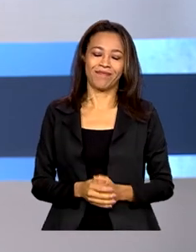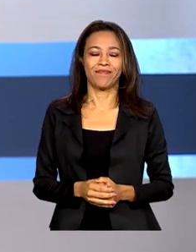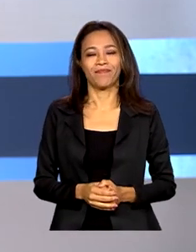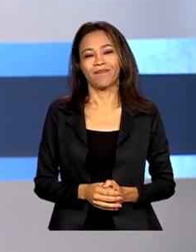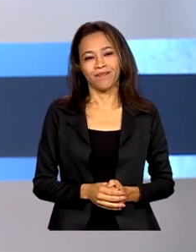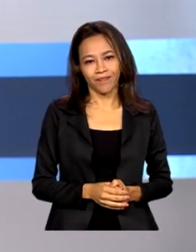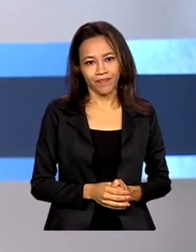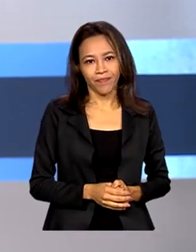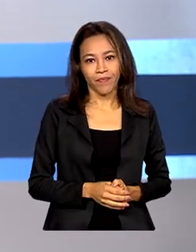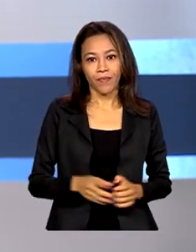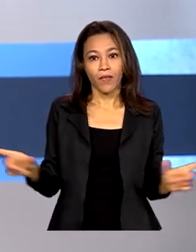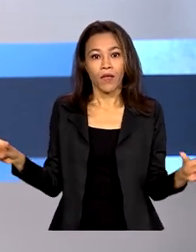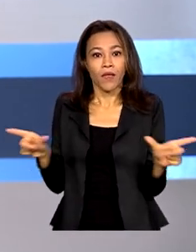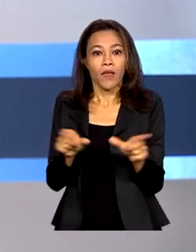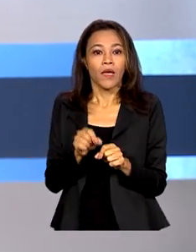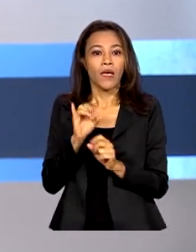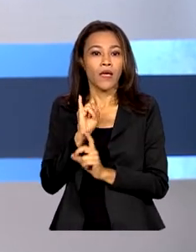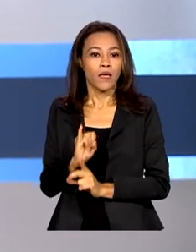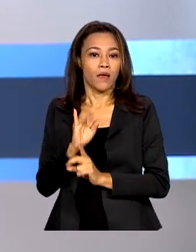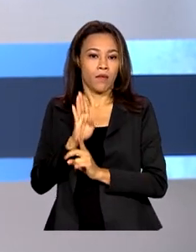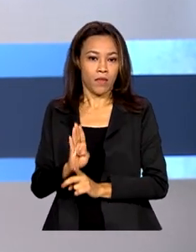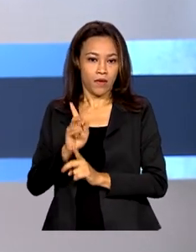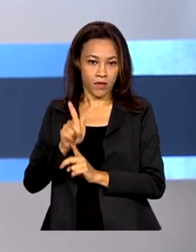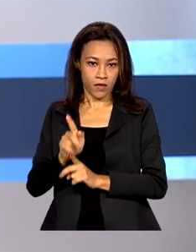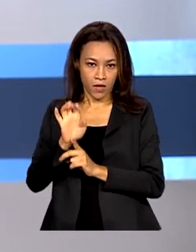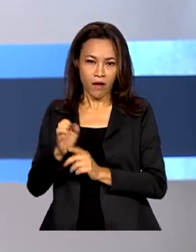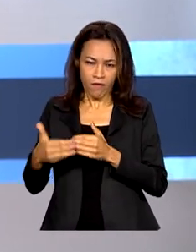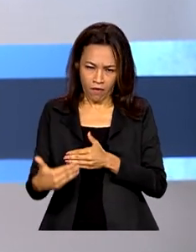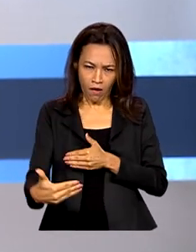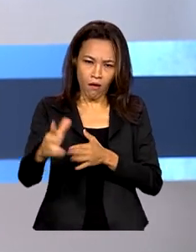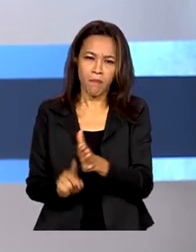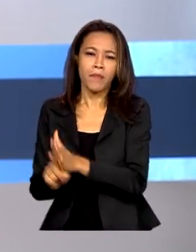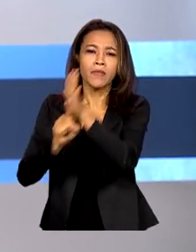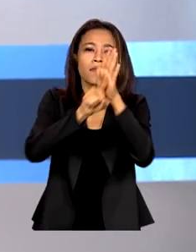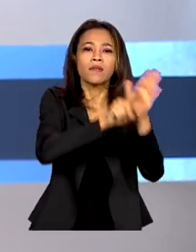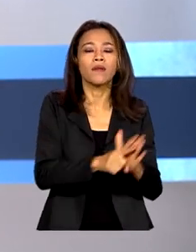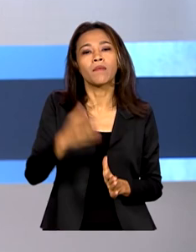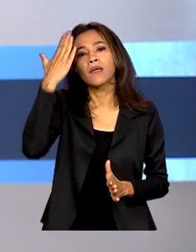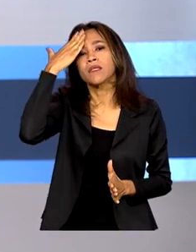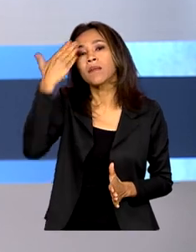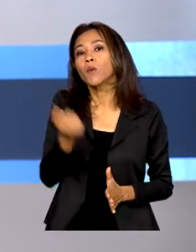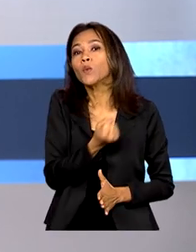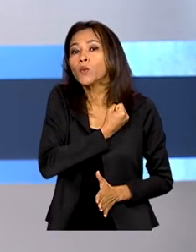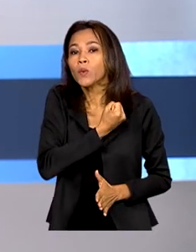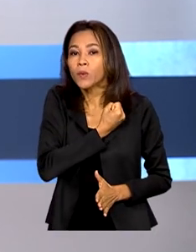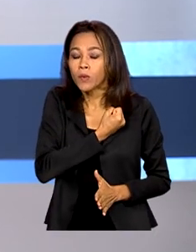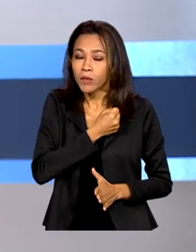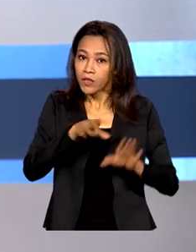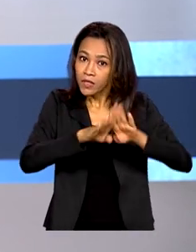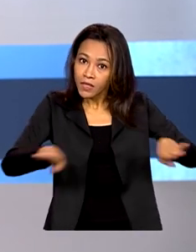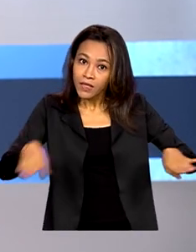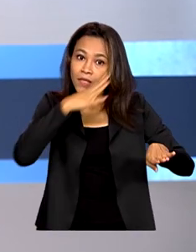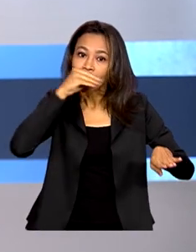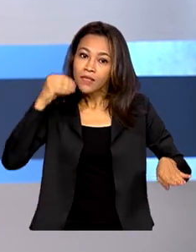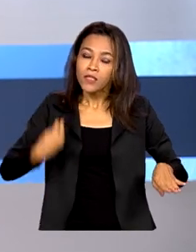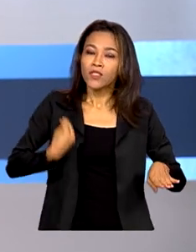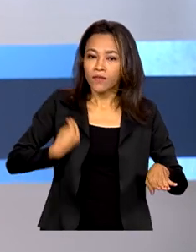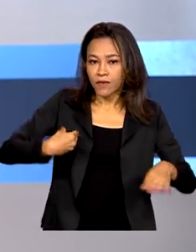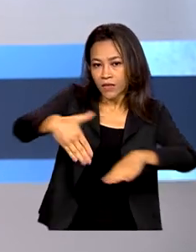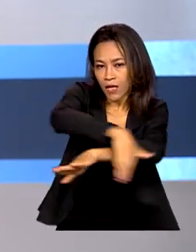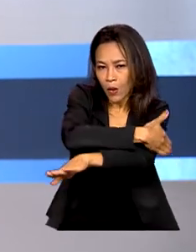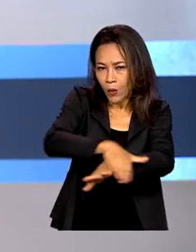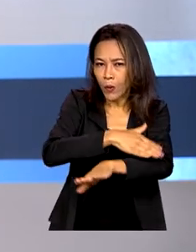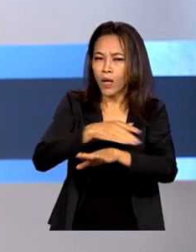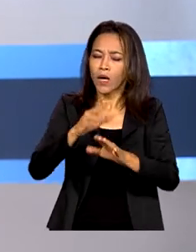O IBGE vai realizar uma pesquisa para saber o número de crianças e adolescentes em situação de rua no país. O estudo deve